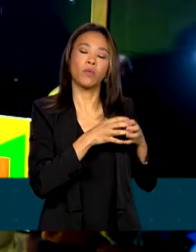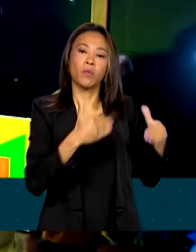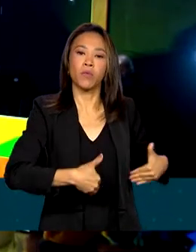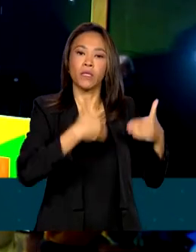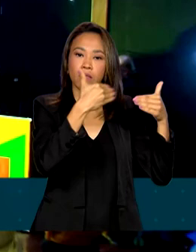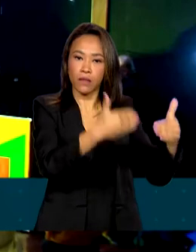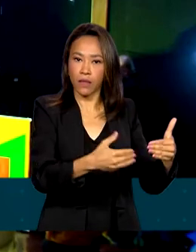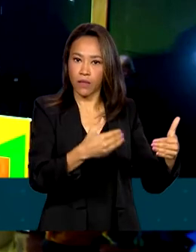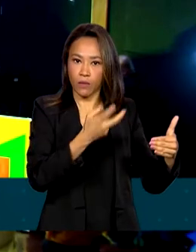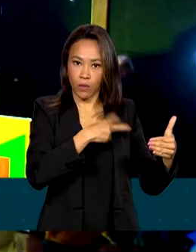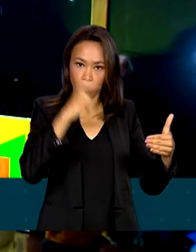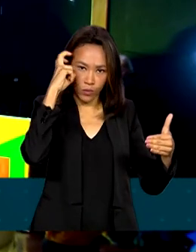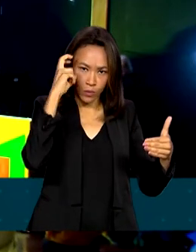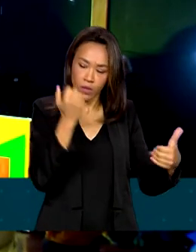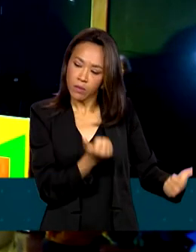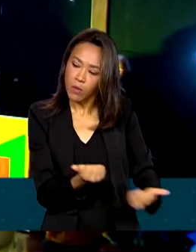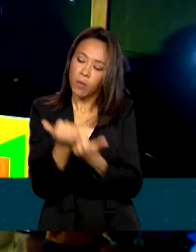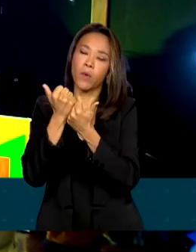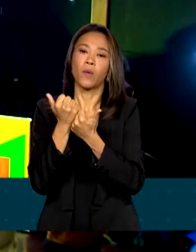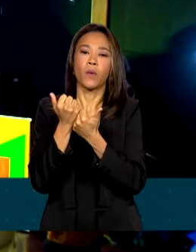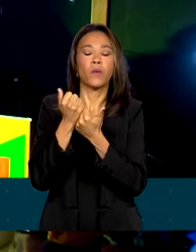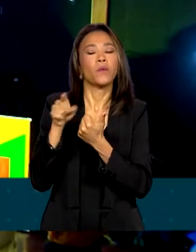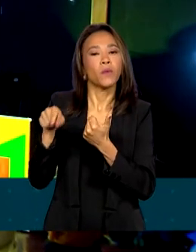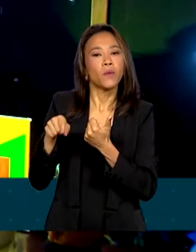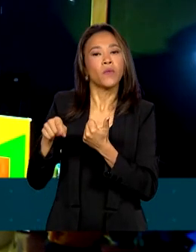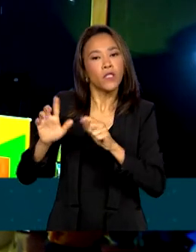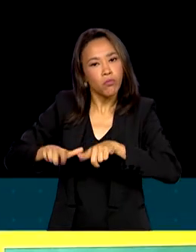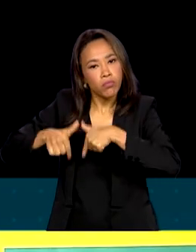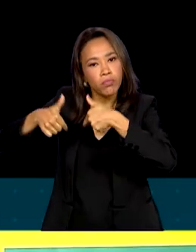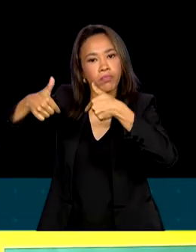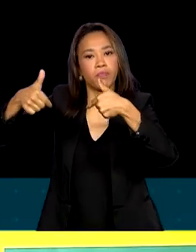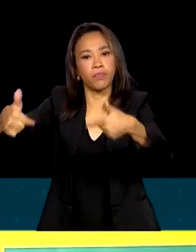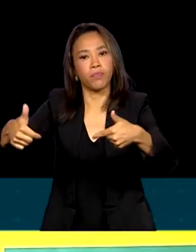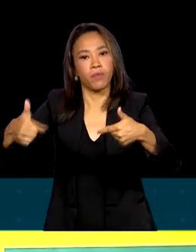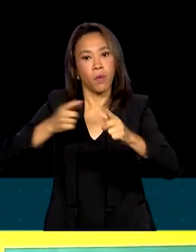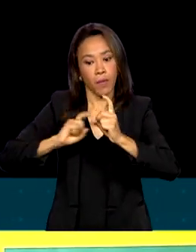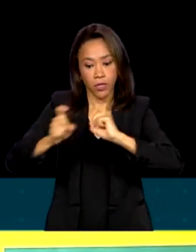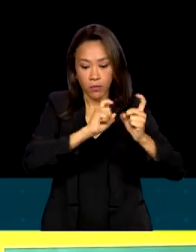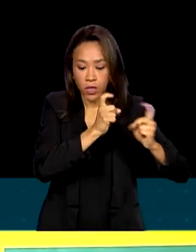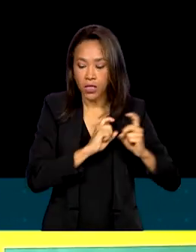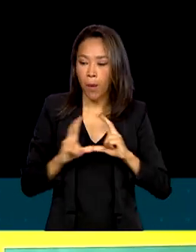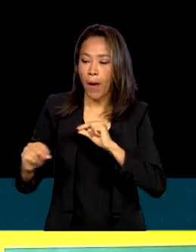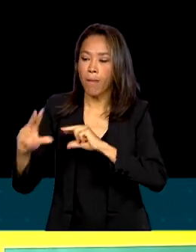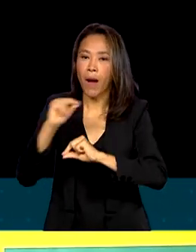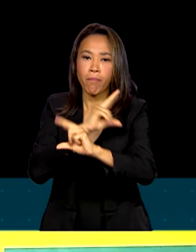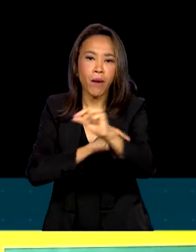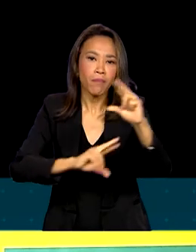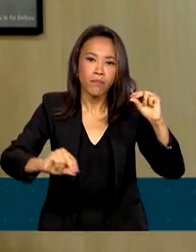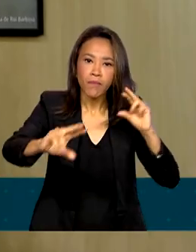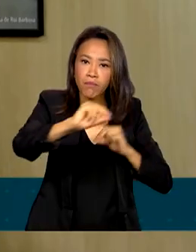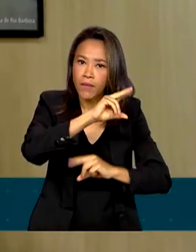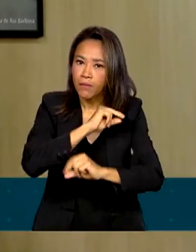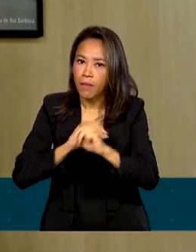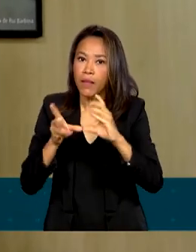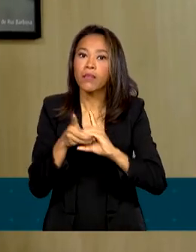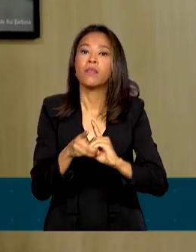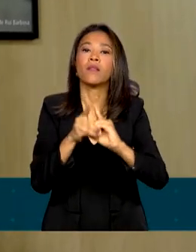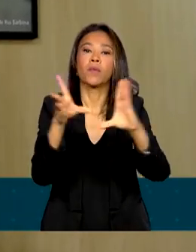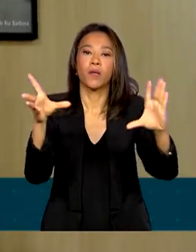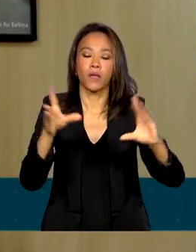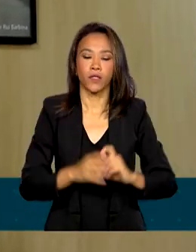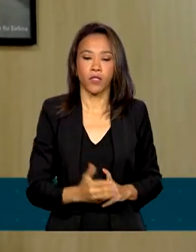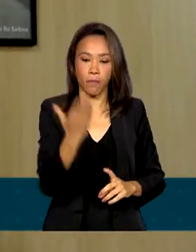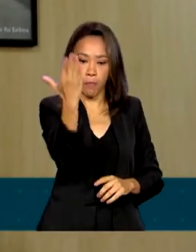reconhecimento, o protagonismo e a participação ativa em uma gestão democrática e compartilhada. Novo